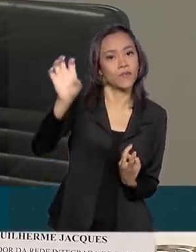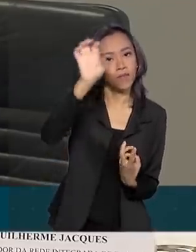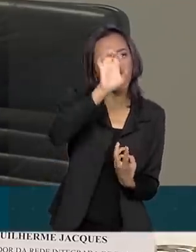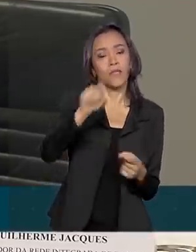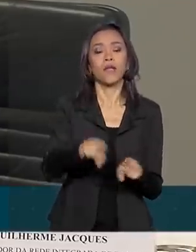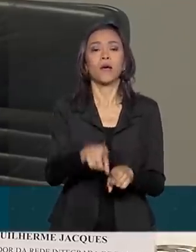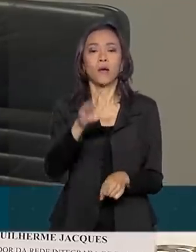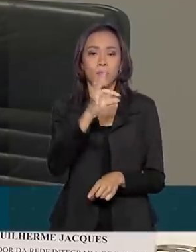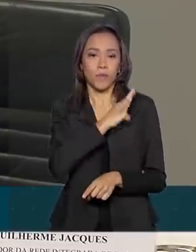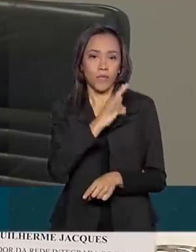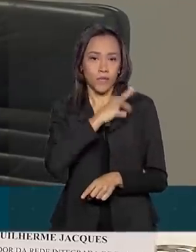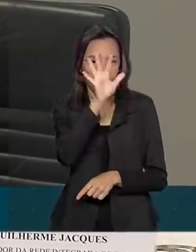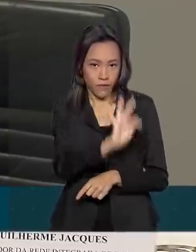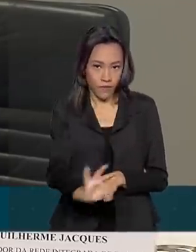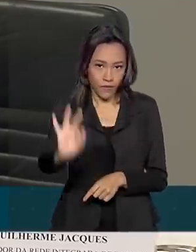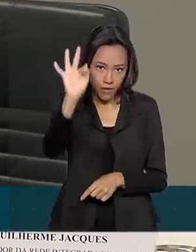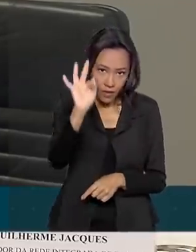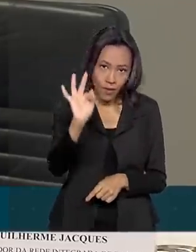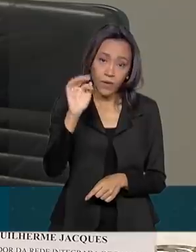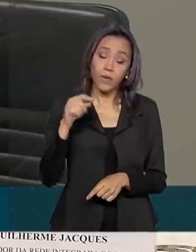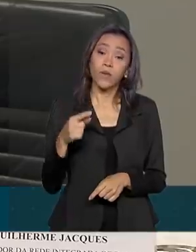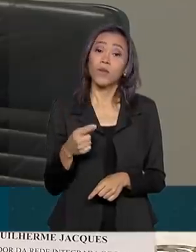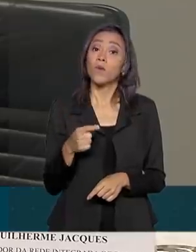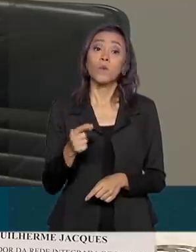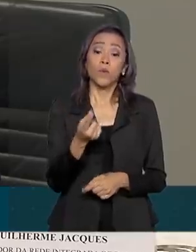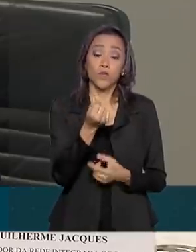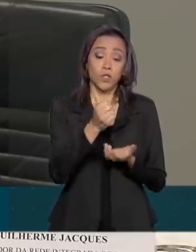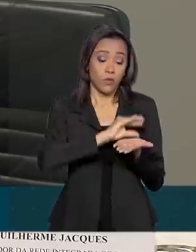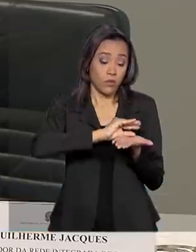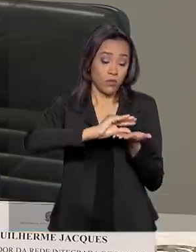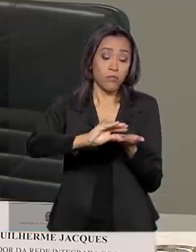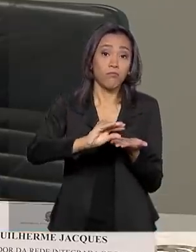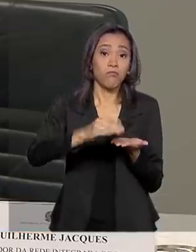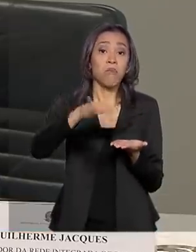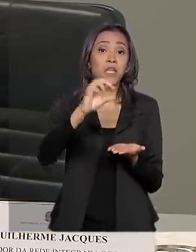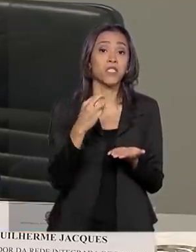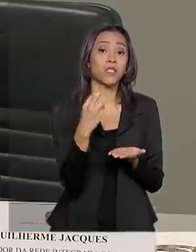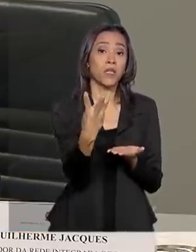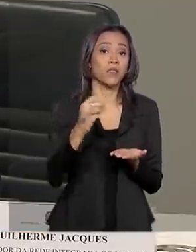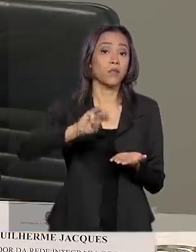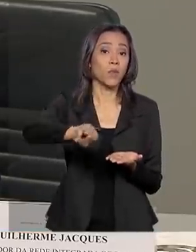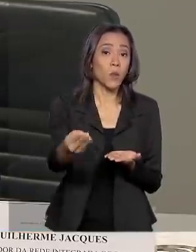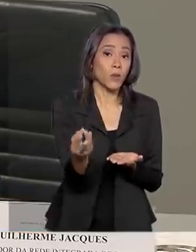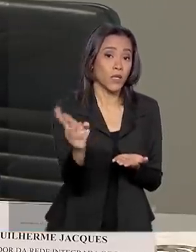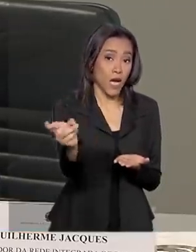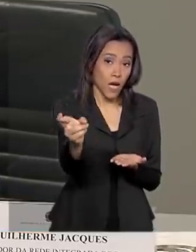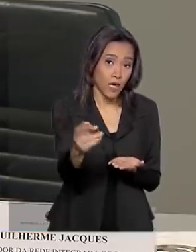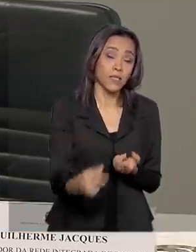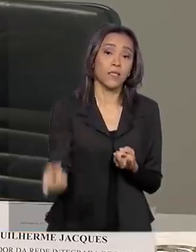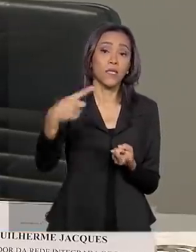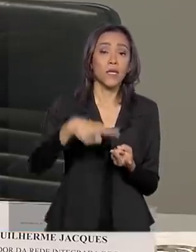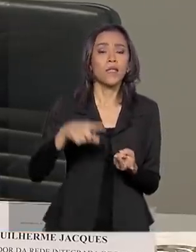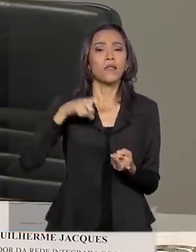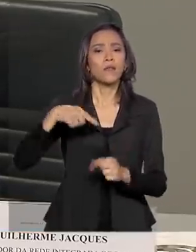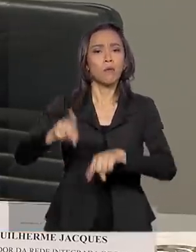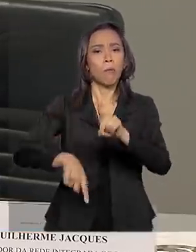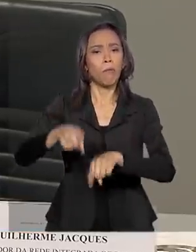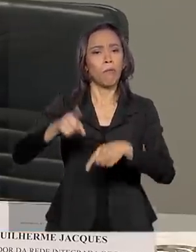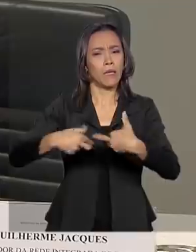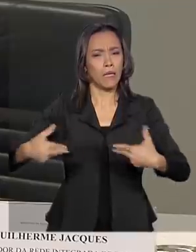Polícia Federal representando investimentos de mais de 3 milhões de reais, contando com equipamento